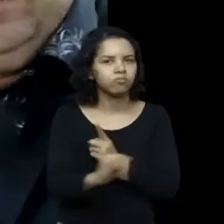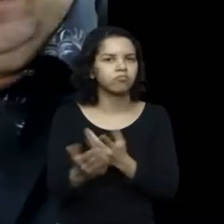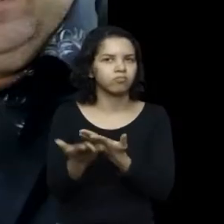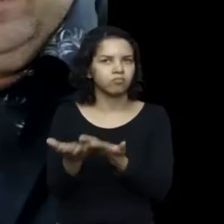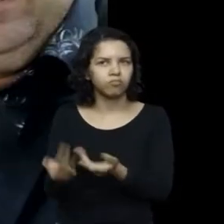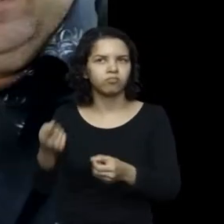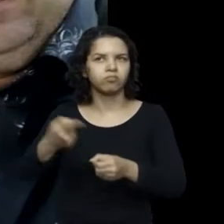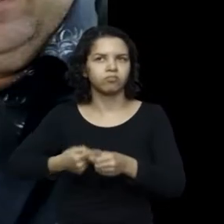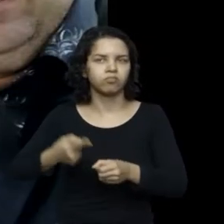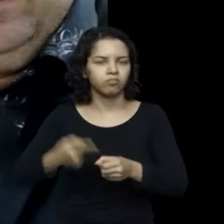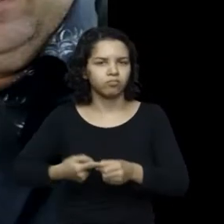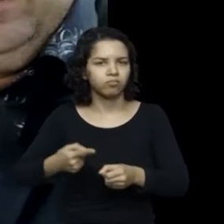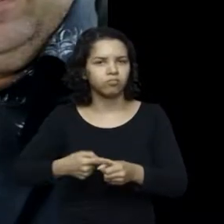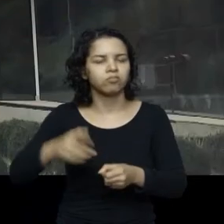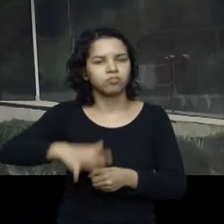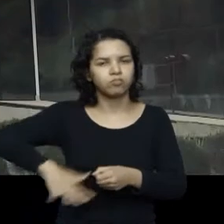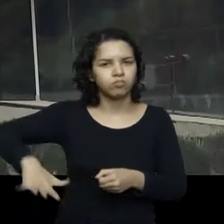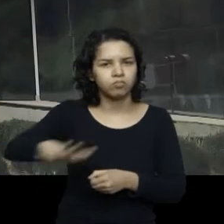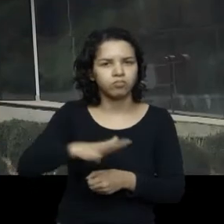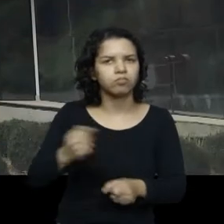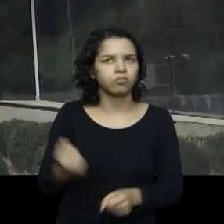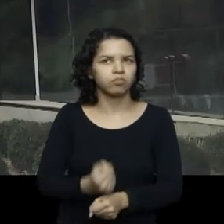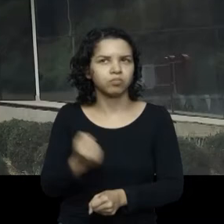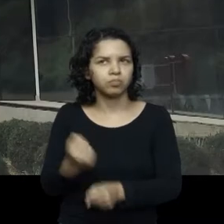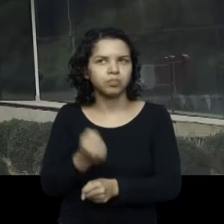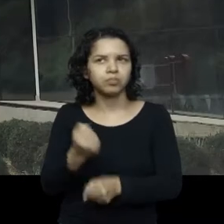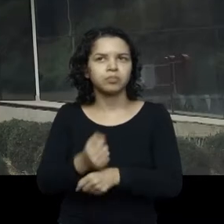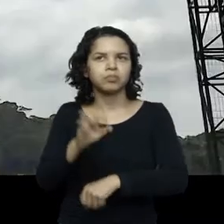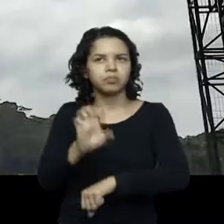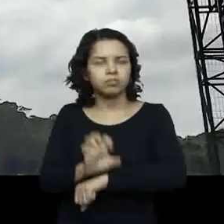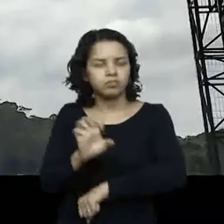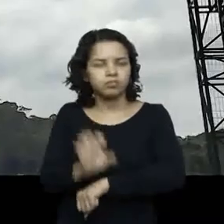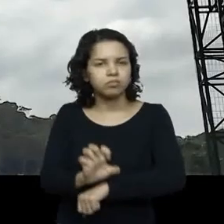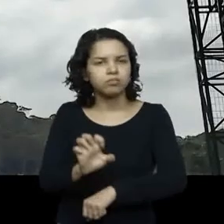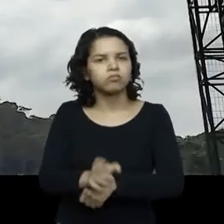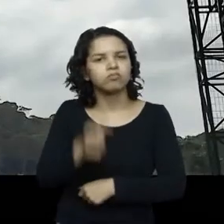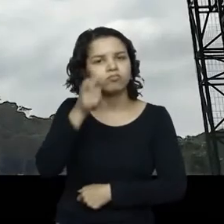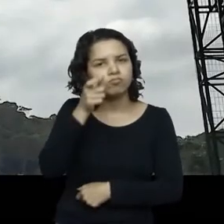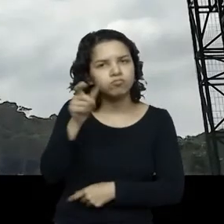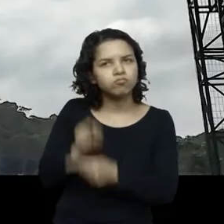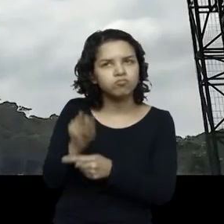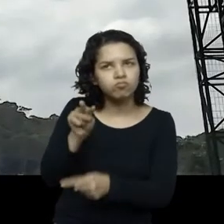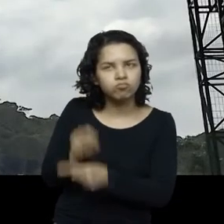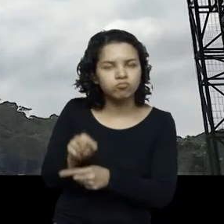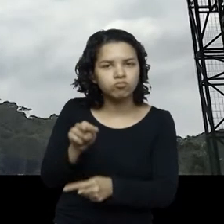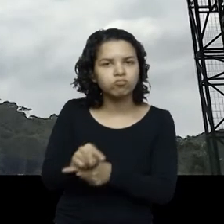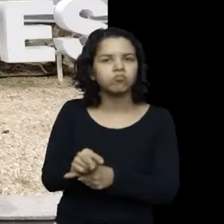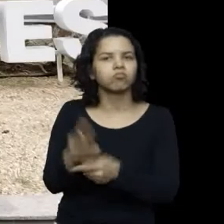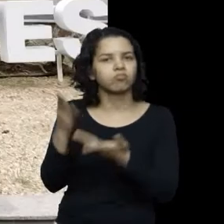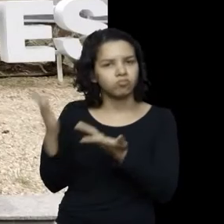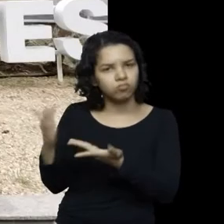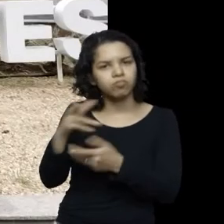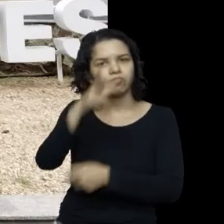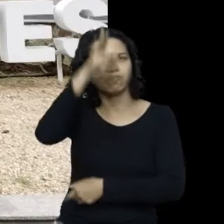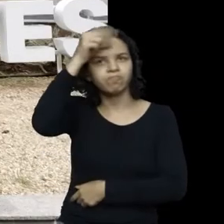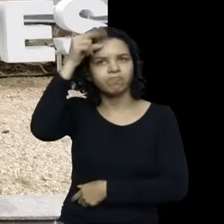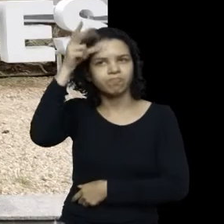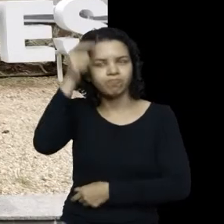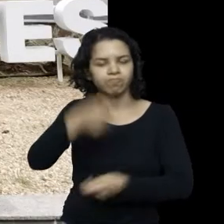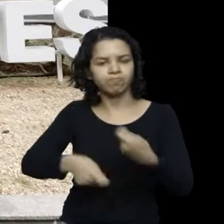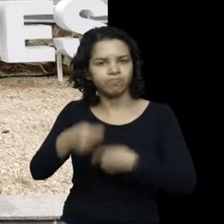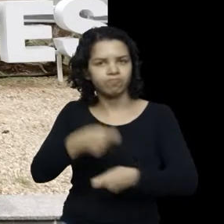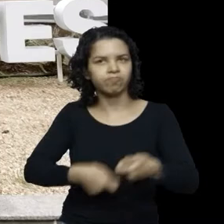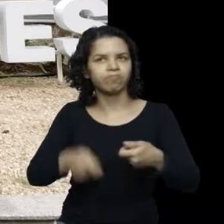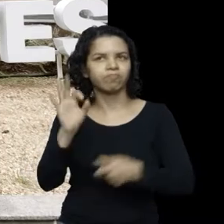região, onde também tem obras do Estado para serem acompanhadas, fiscalizadas, onde o prefeito Marcos tem feito uma grande administração e merece aqui os nossos